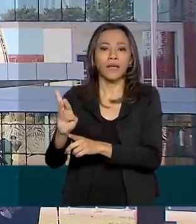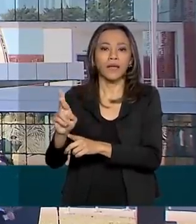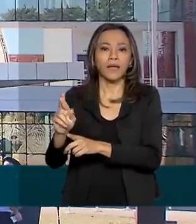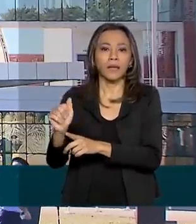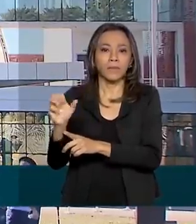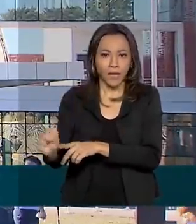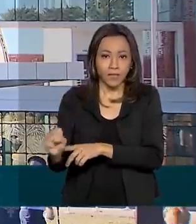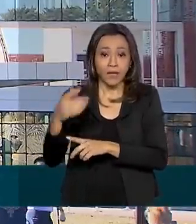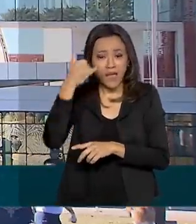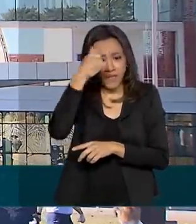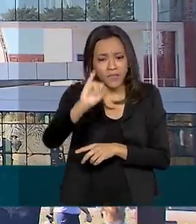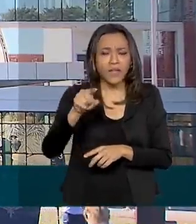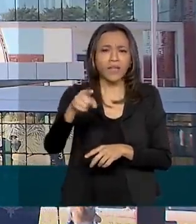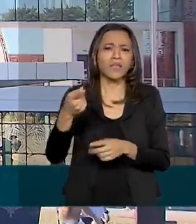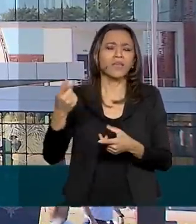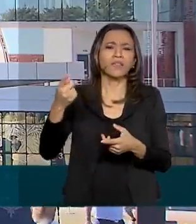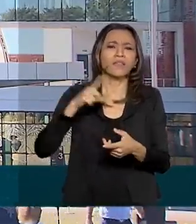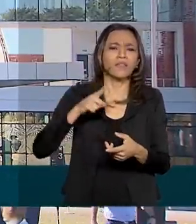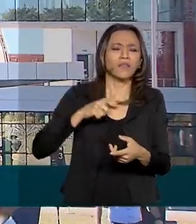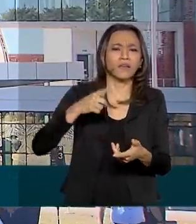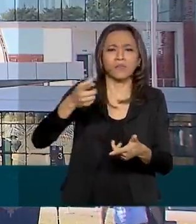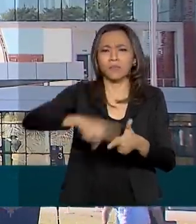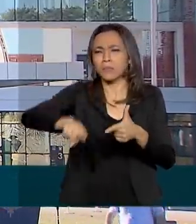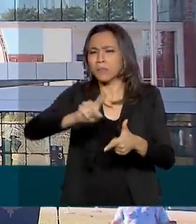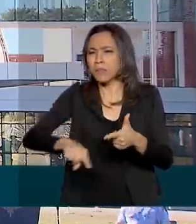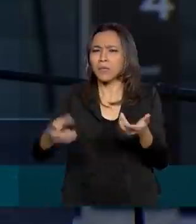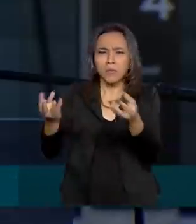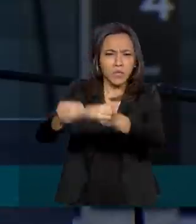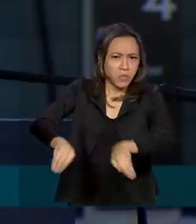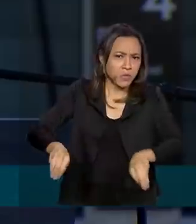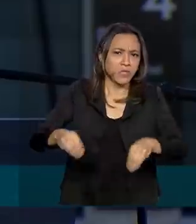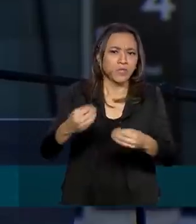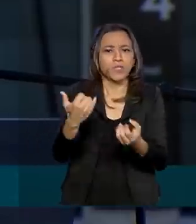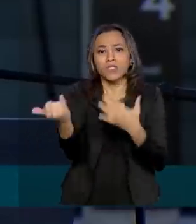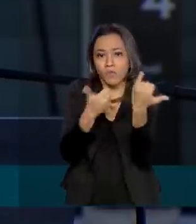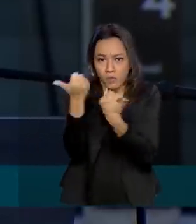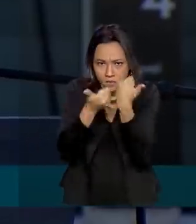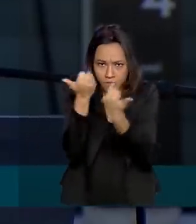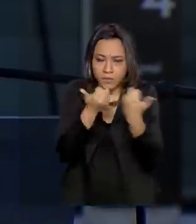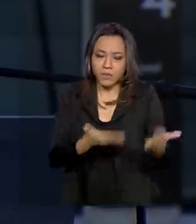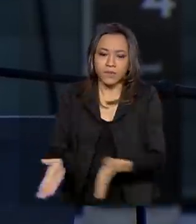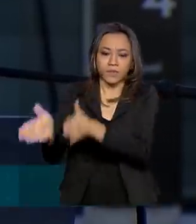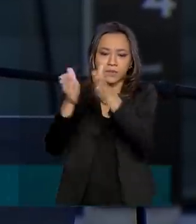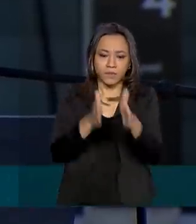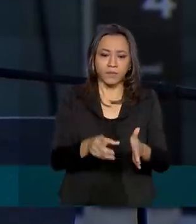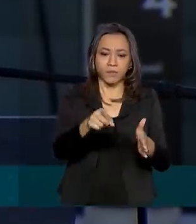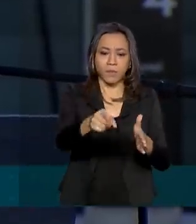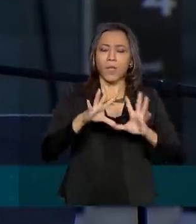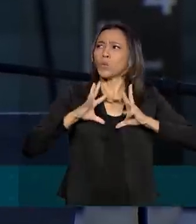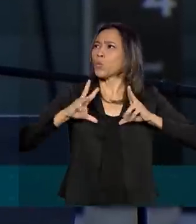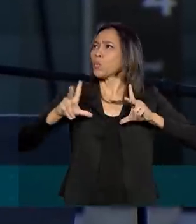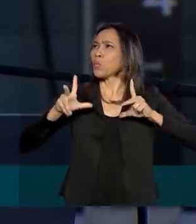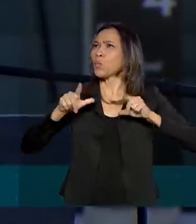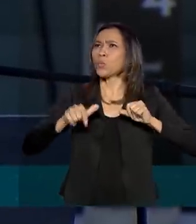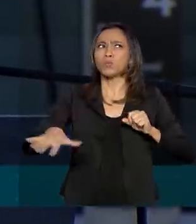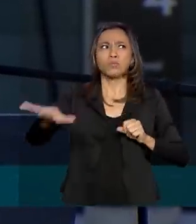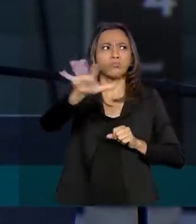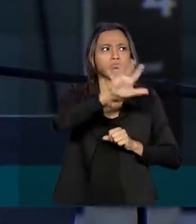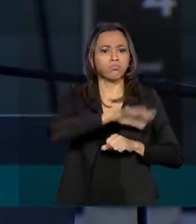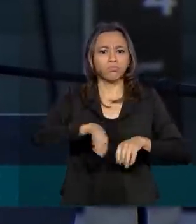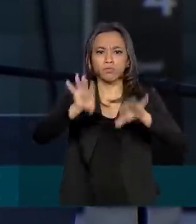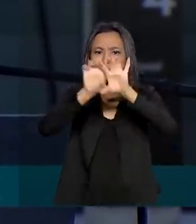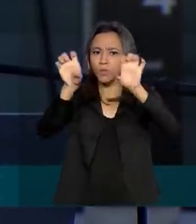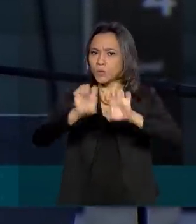paralisadas ou que haja comprometimento dos dados. Todas essas obras e instalações foram concebidas